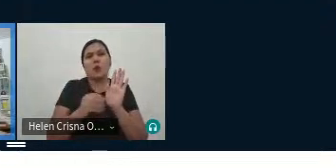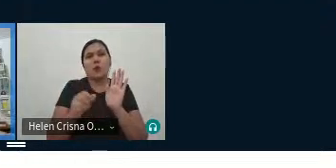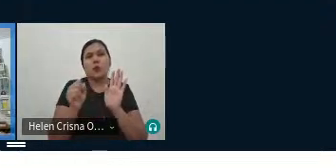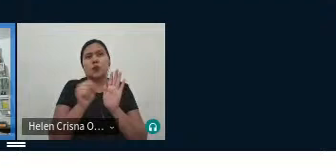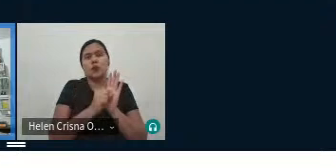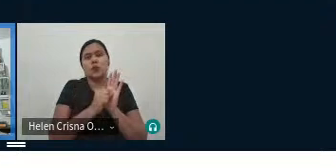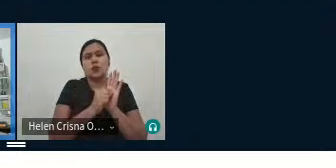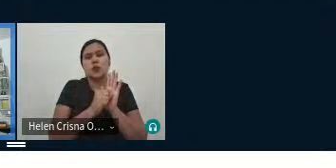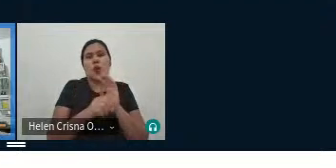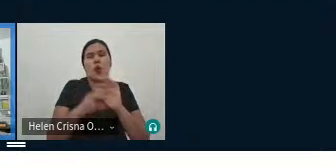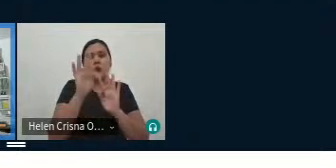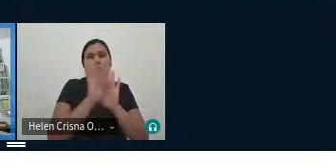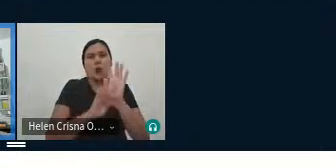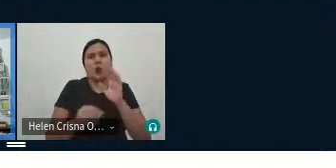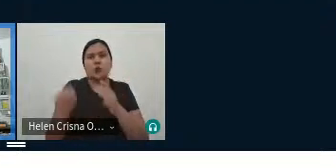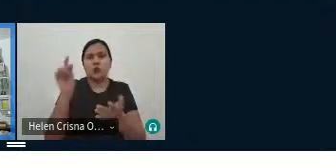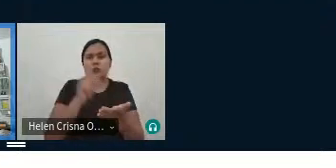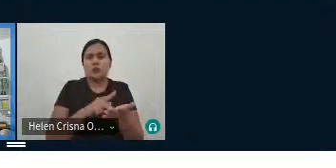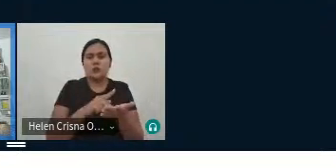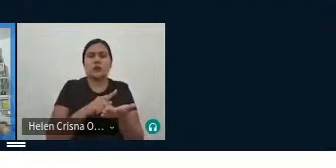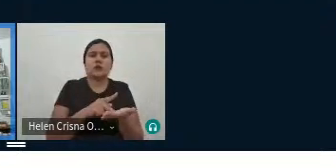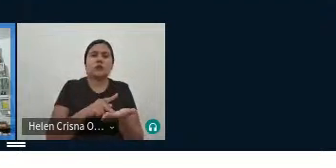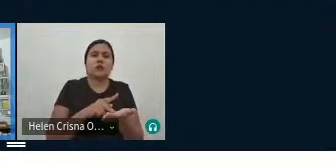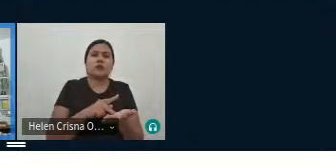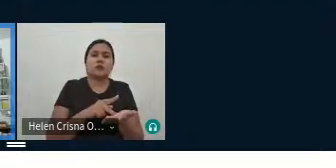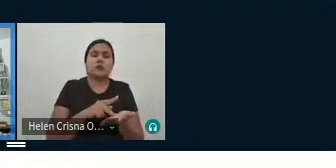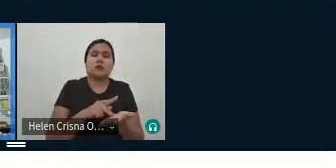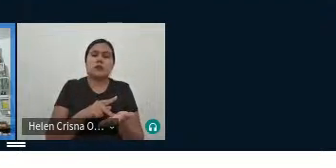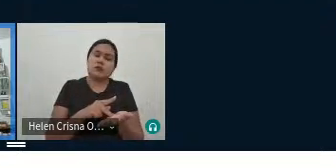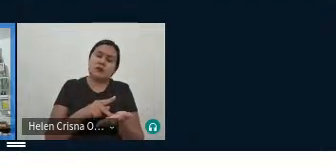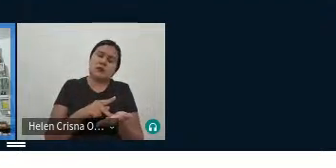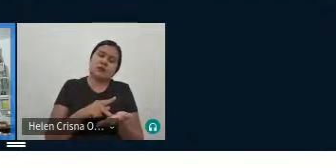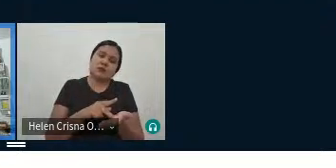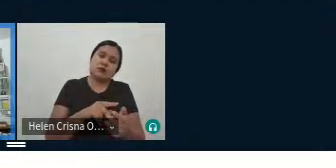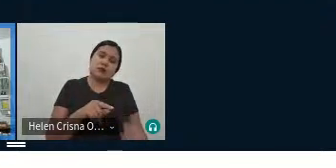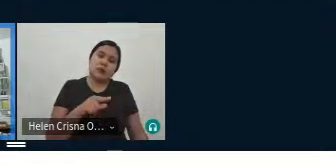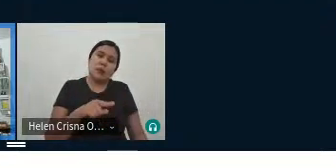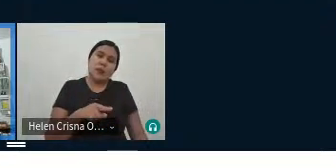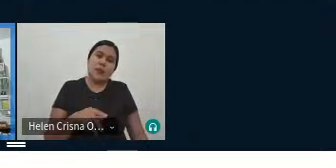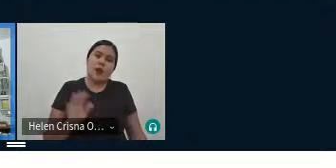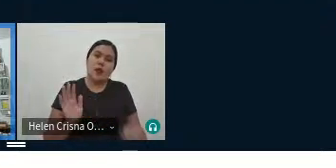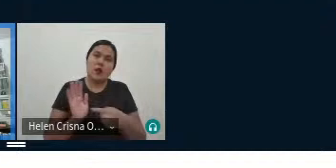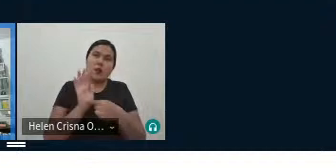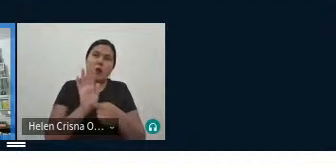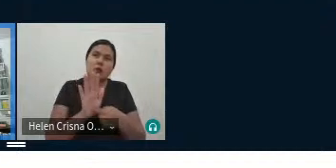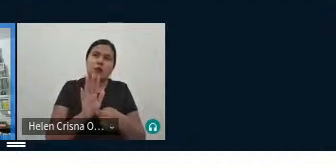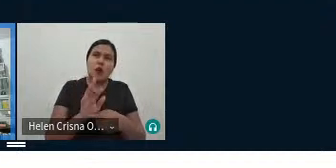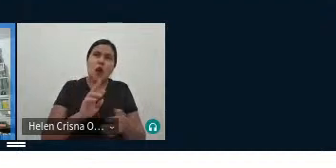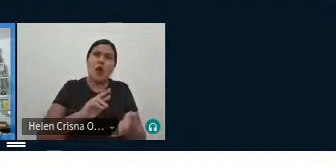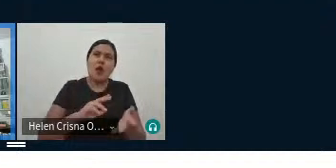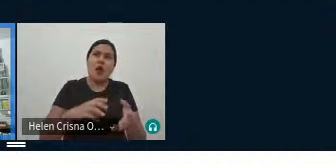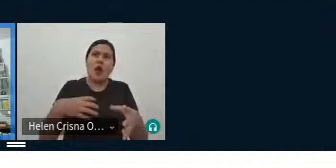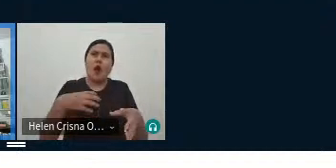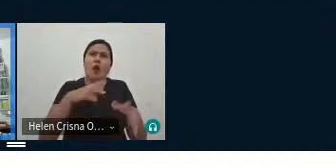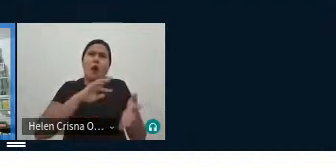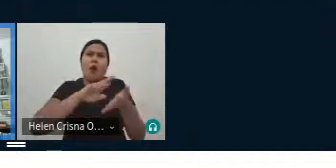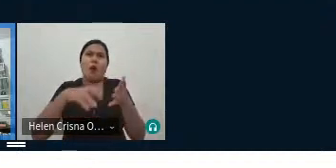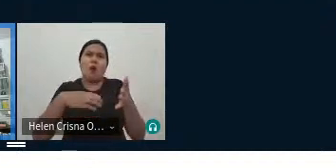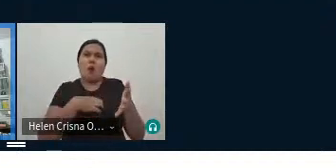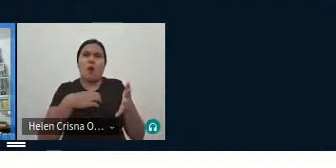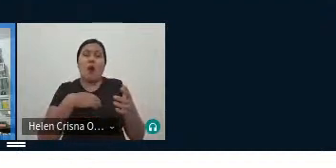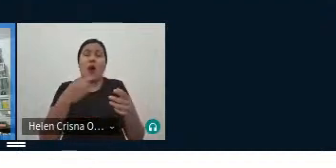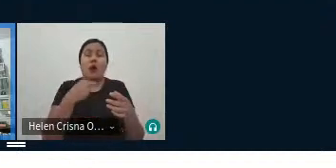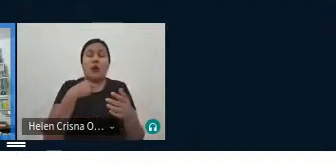no texto original, eles carregam uma gama de sentidos que não podem ser